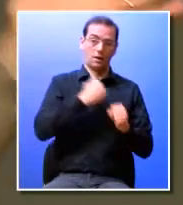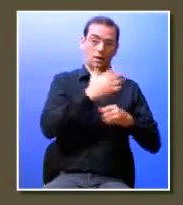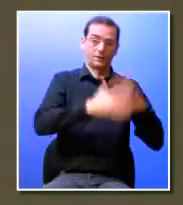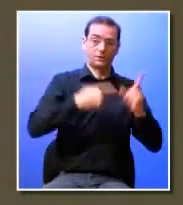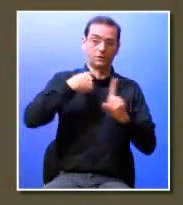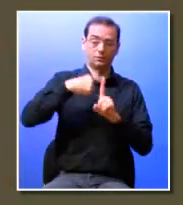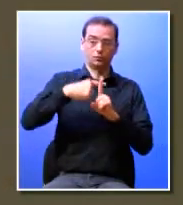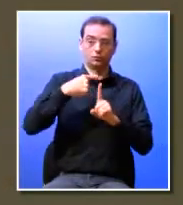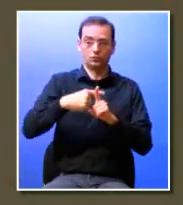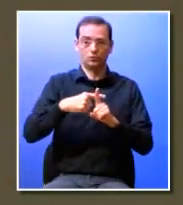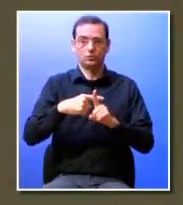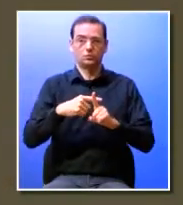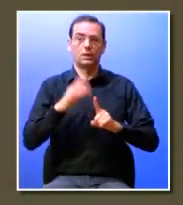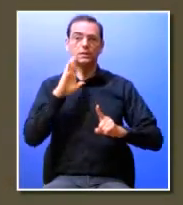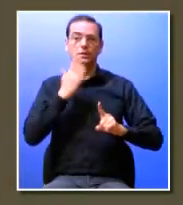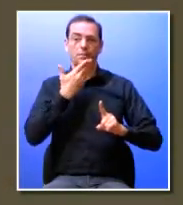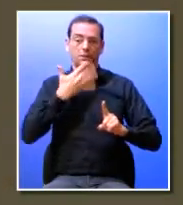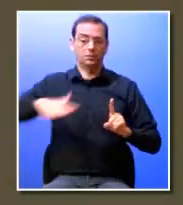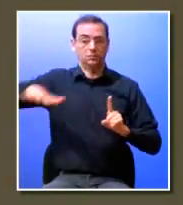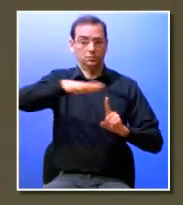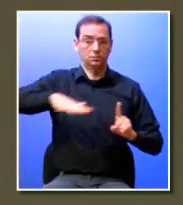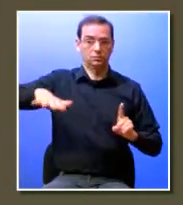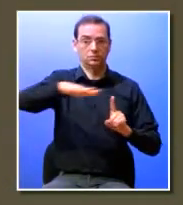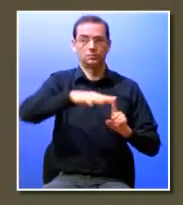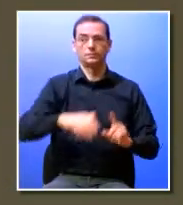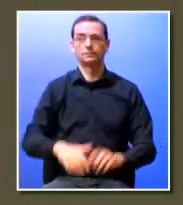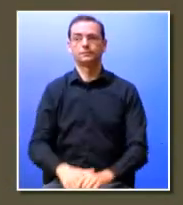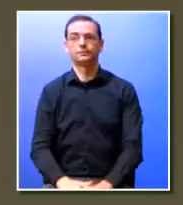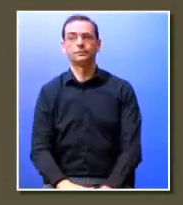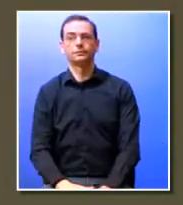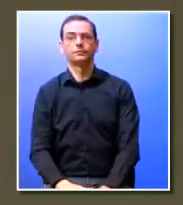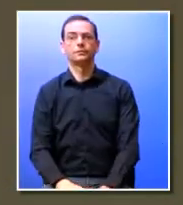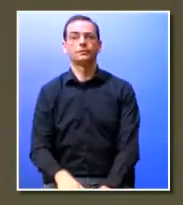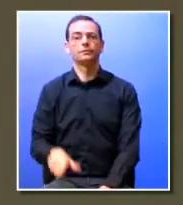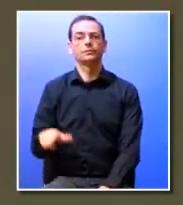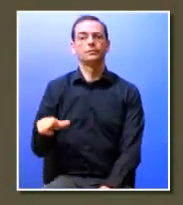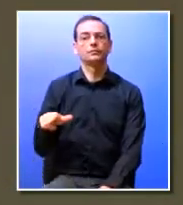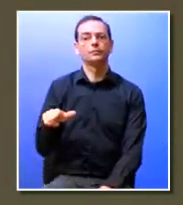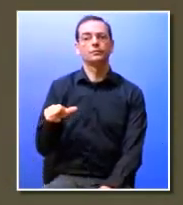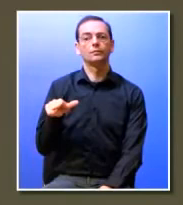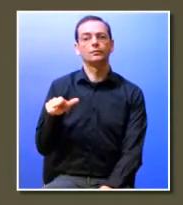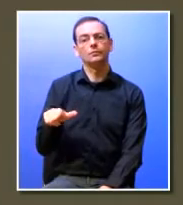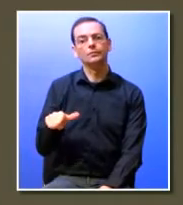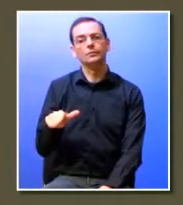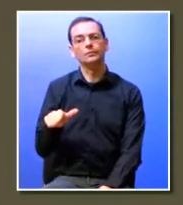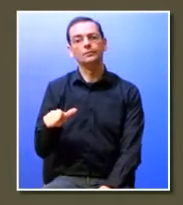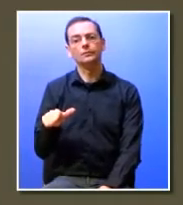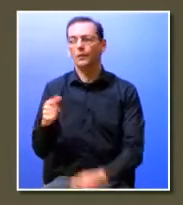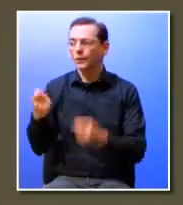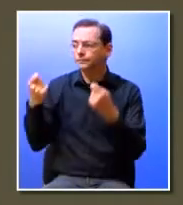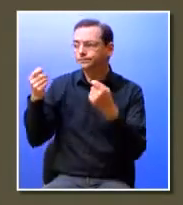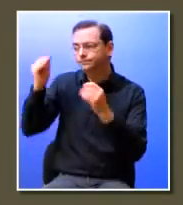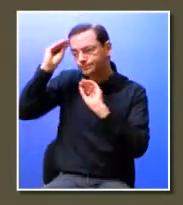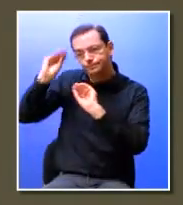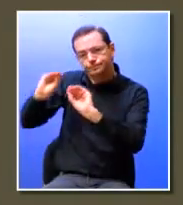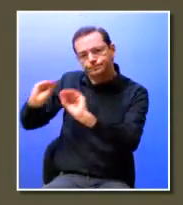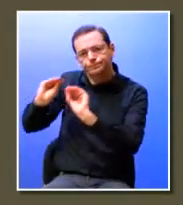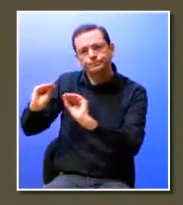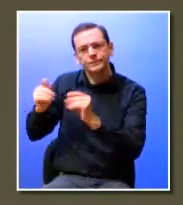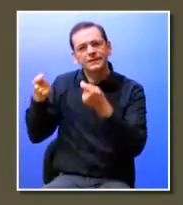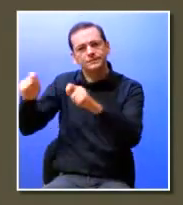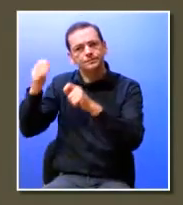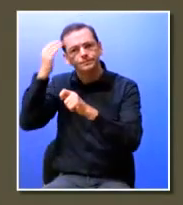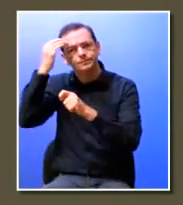uma win-win situation ótimo e portanto o Growth Mindset o que vem aqui tentar encurtir nos nossos colaboradores